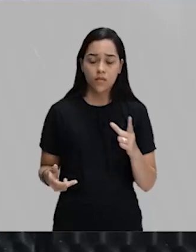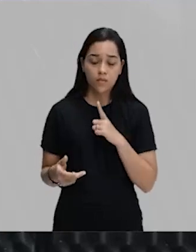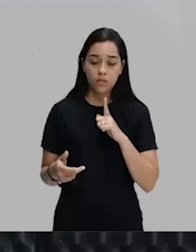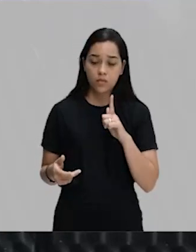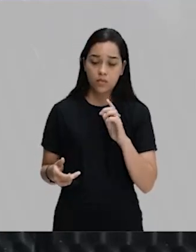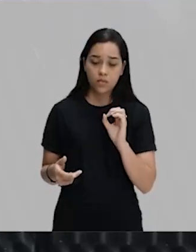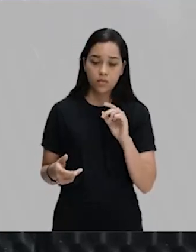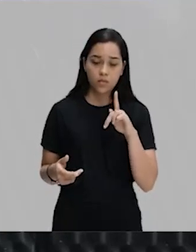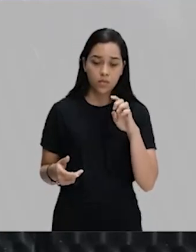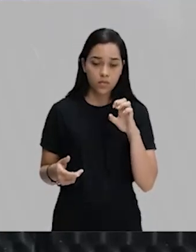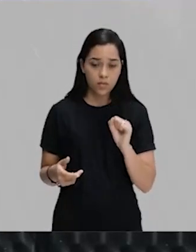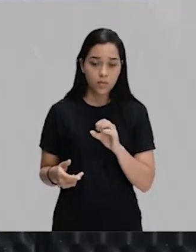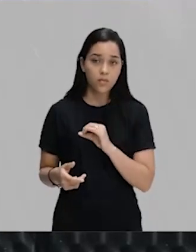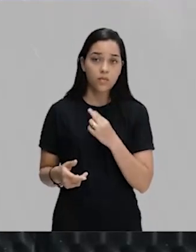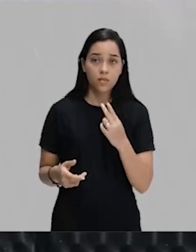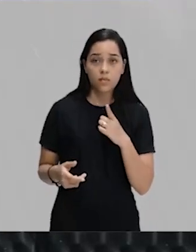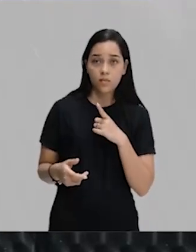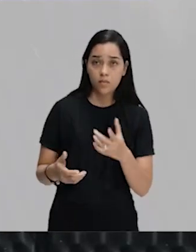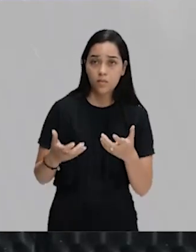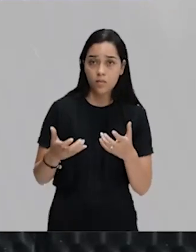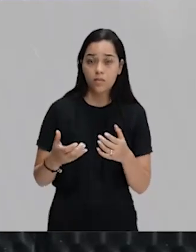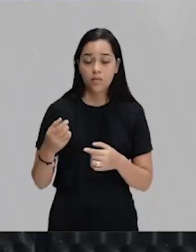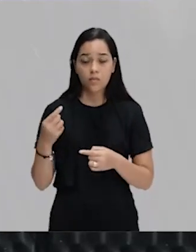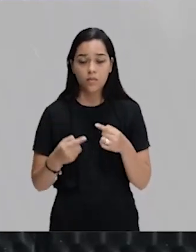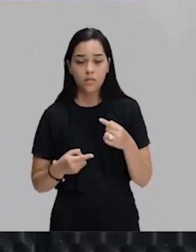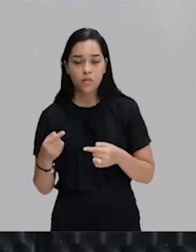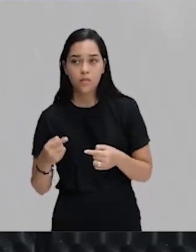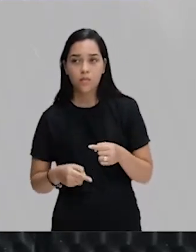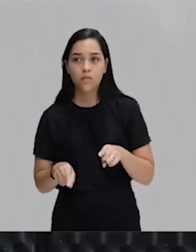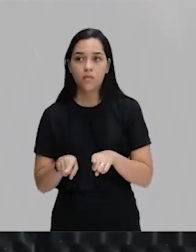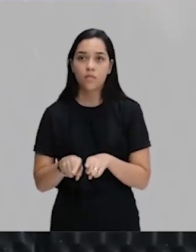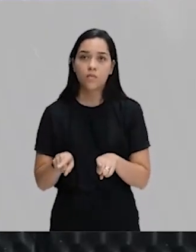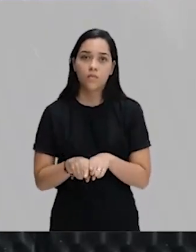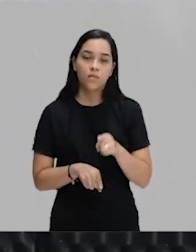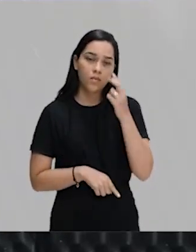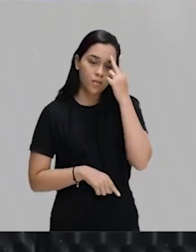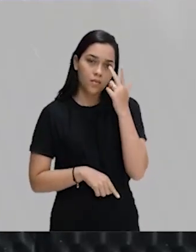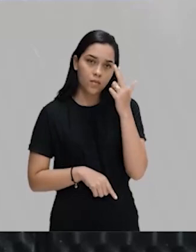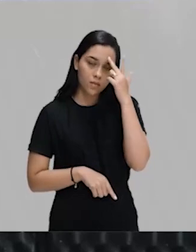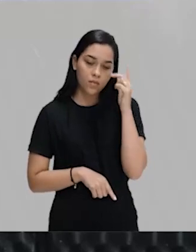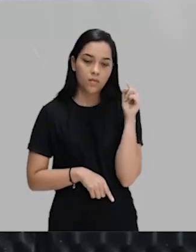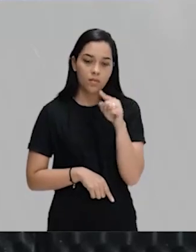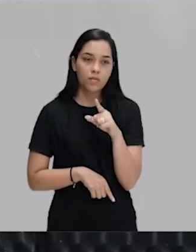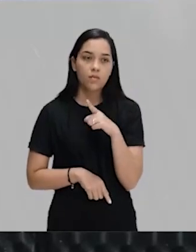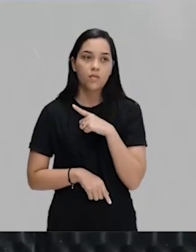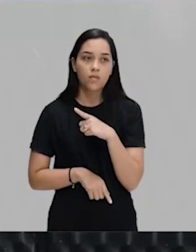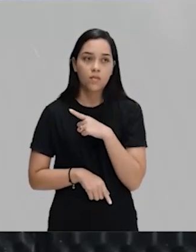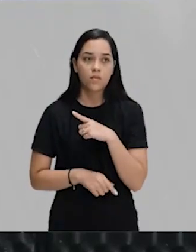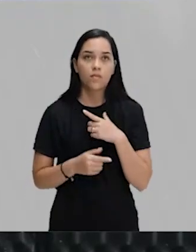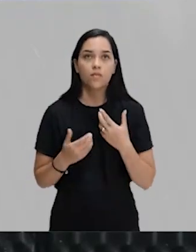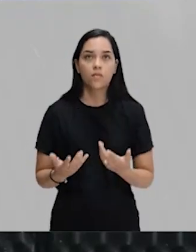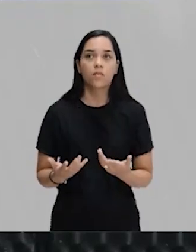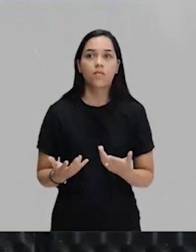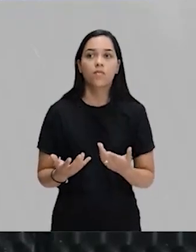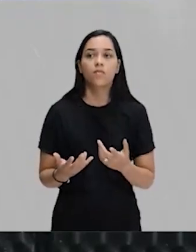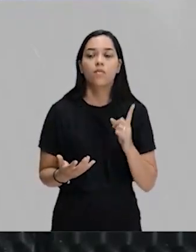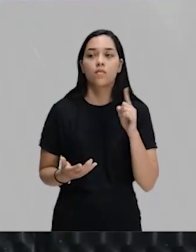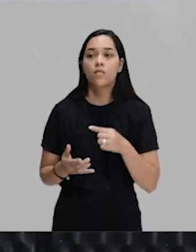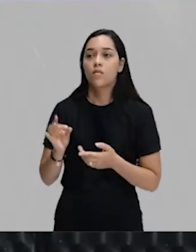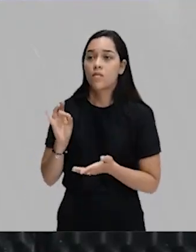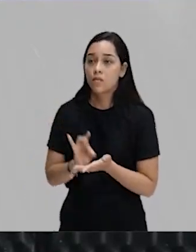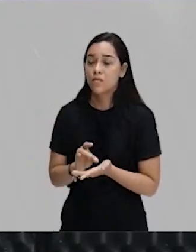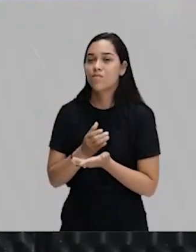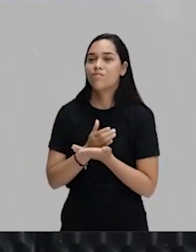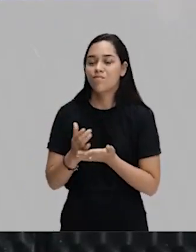golpes ou tentativa de golpes. Então, a história dos golpes da República Brasileira na verdade